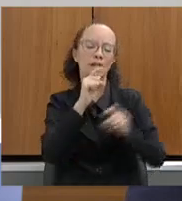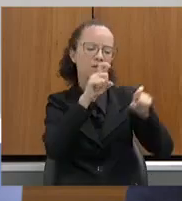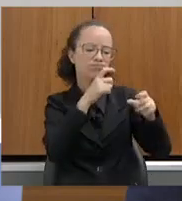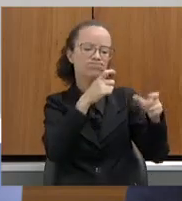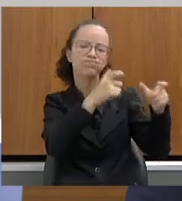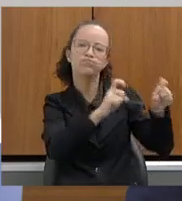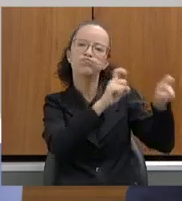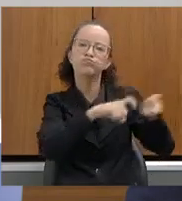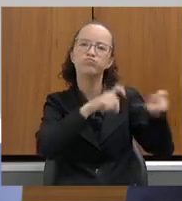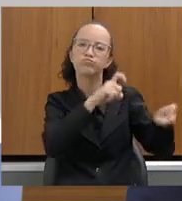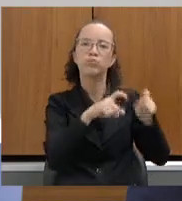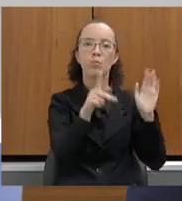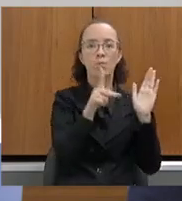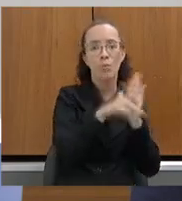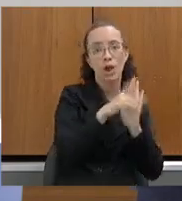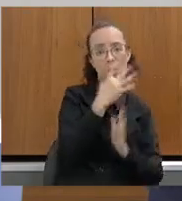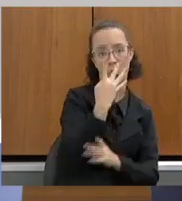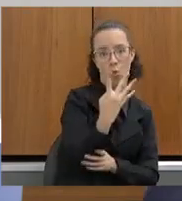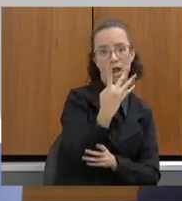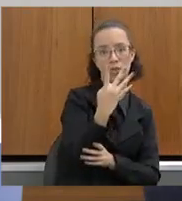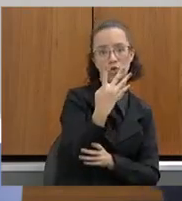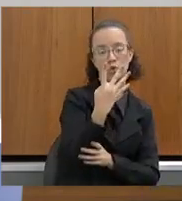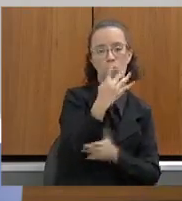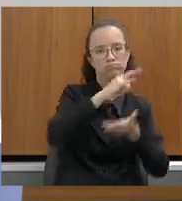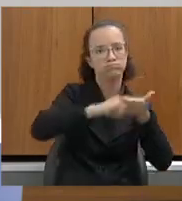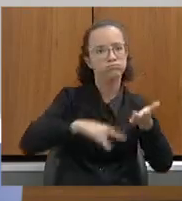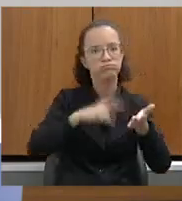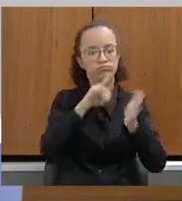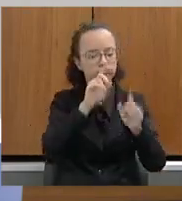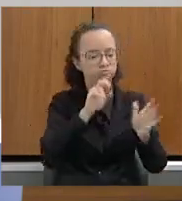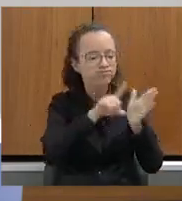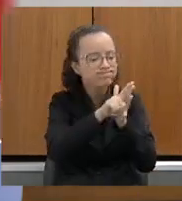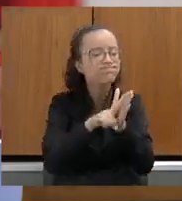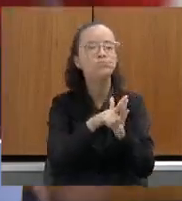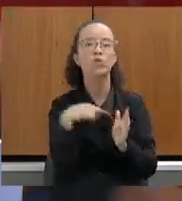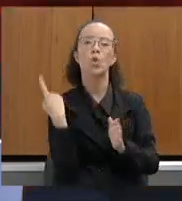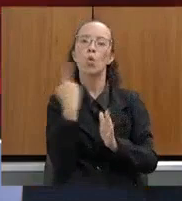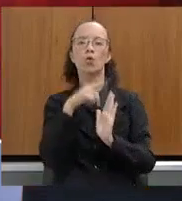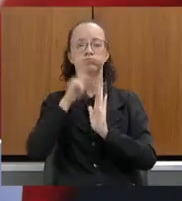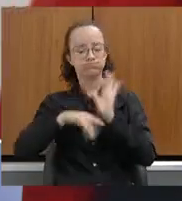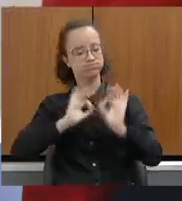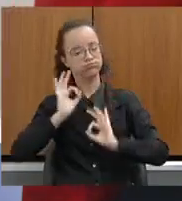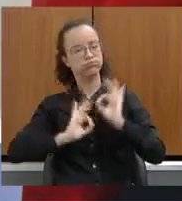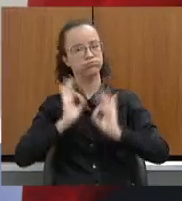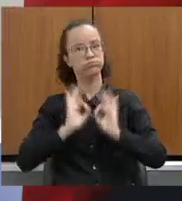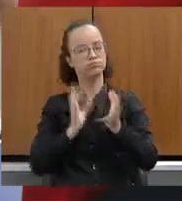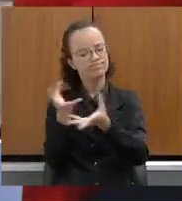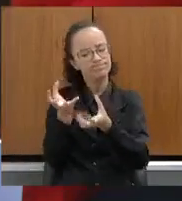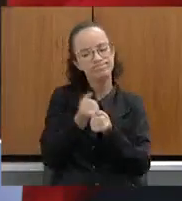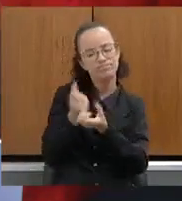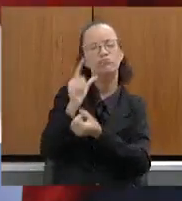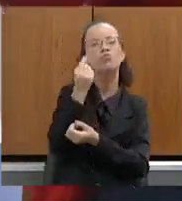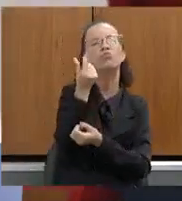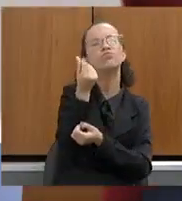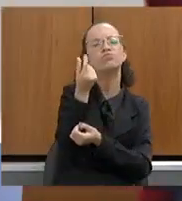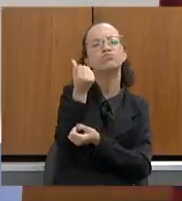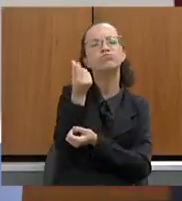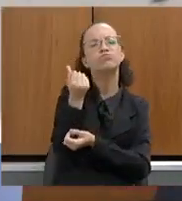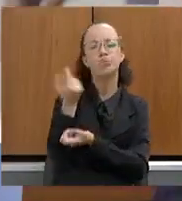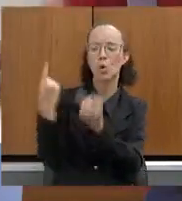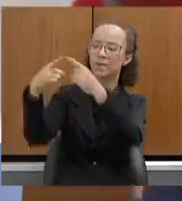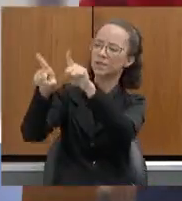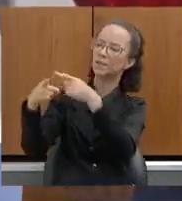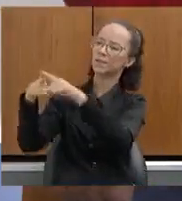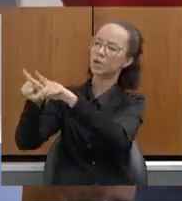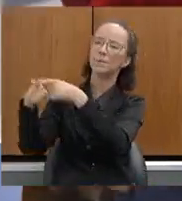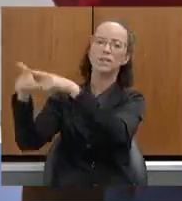rurais com até quatro módulos fiscais, e nós elaboramos um projeto, estamos captando recurso com parceiros